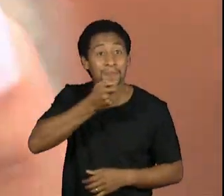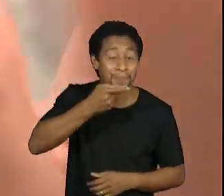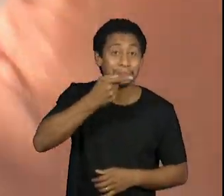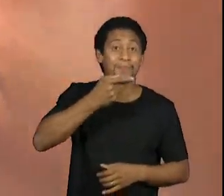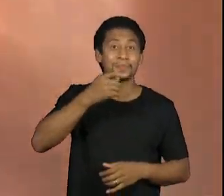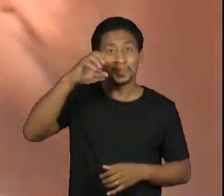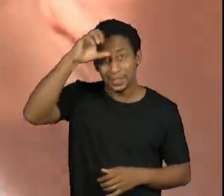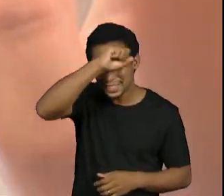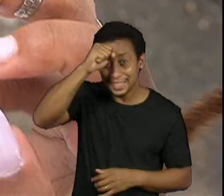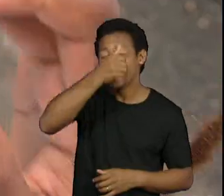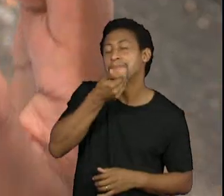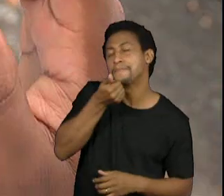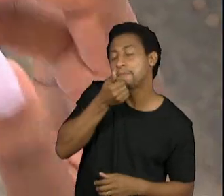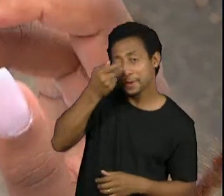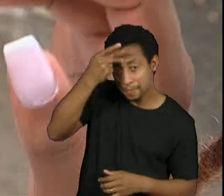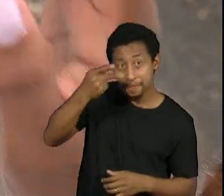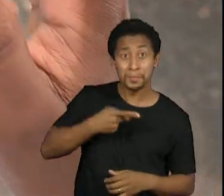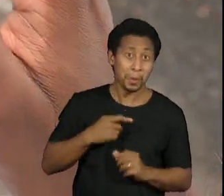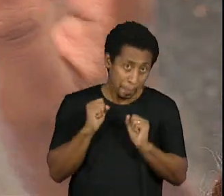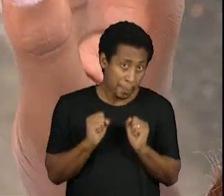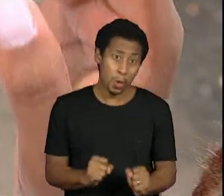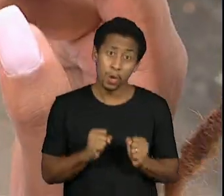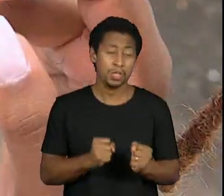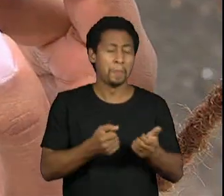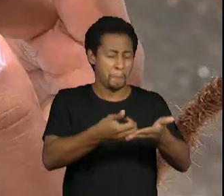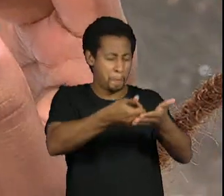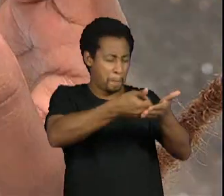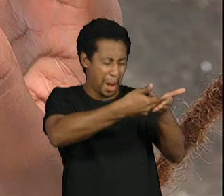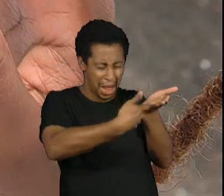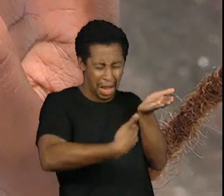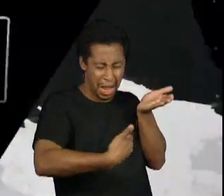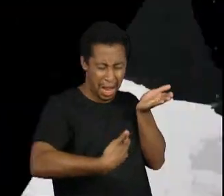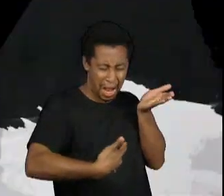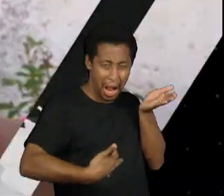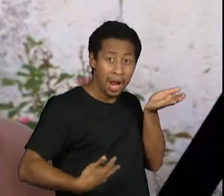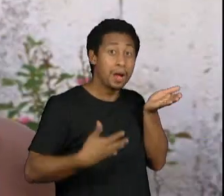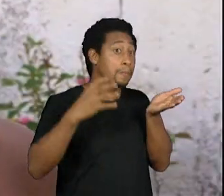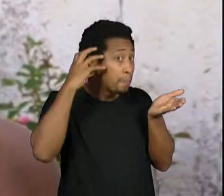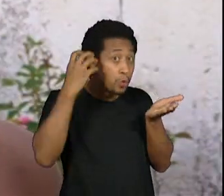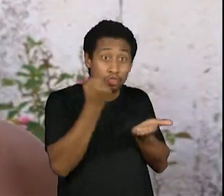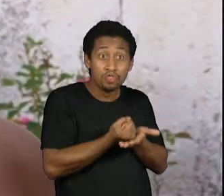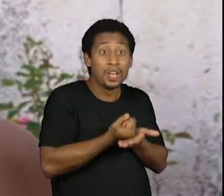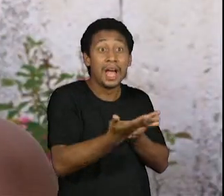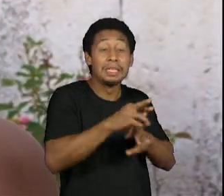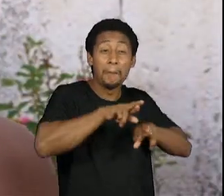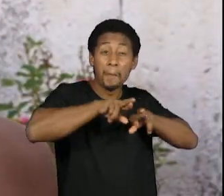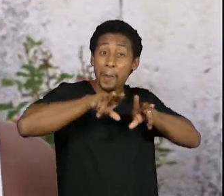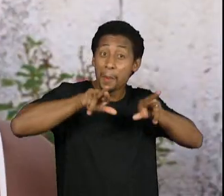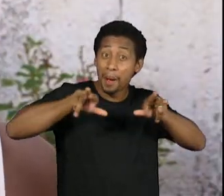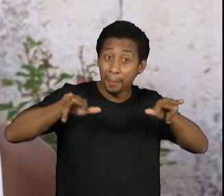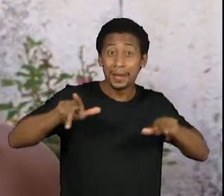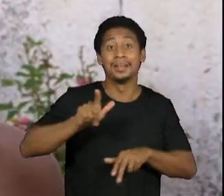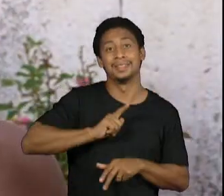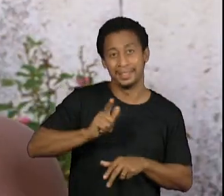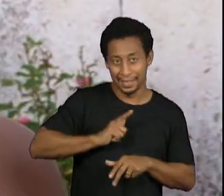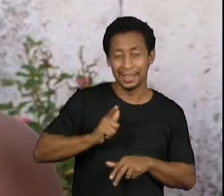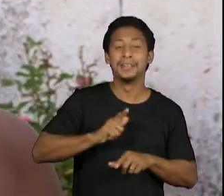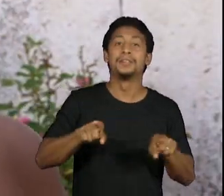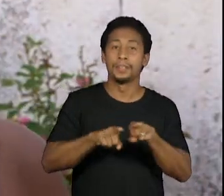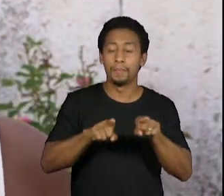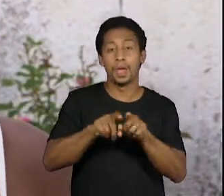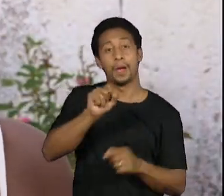sei, se você olhar para a cartela de podcasts que a gente tem disponível hoje, em vários distribuidores, né? Em várias plataformas que